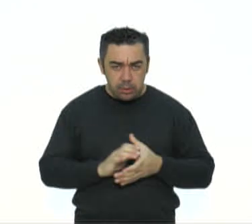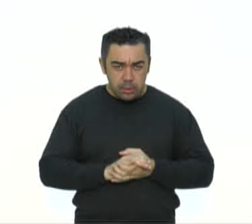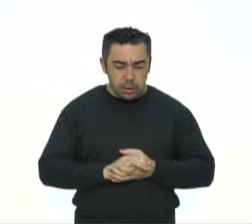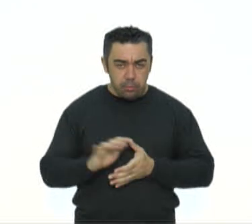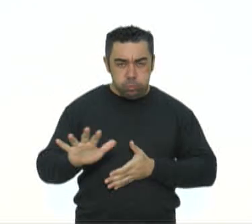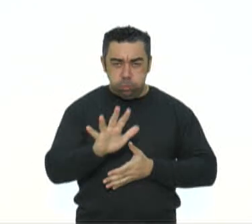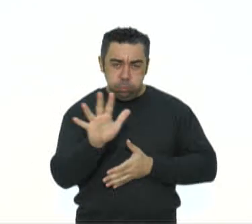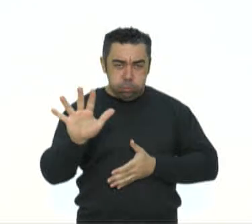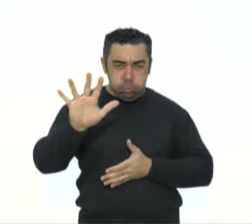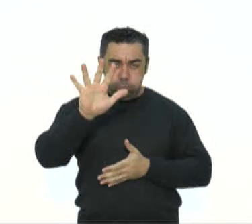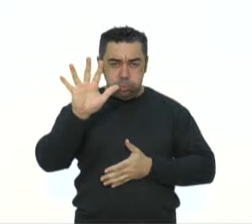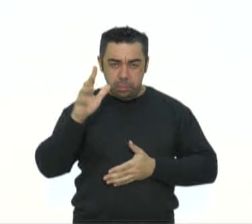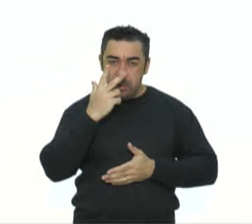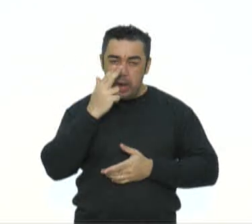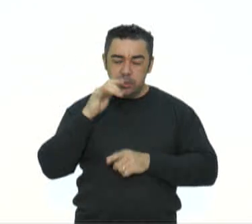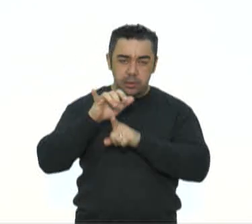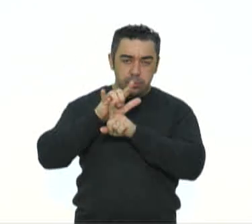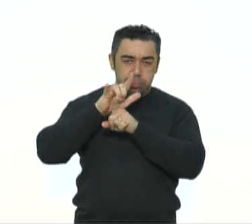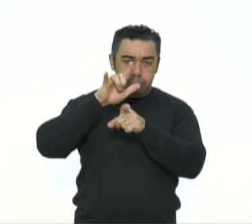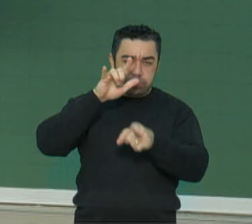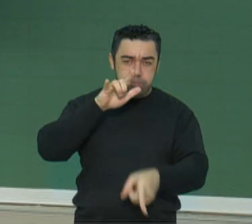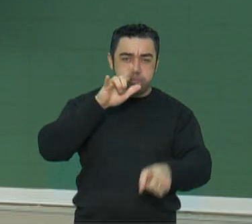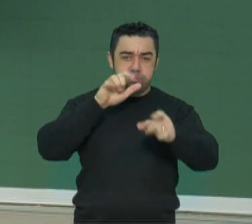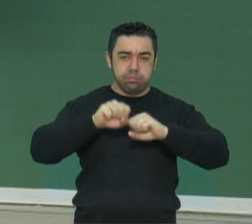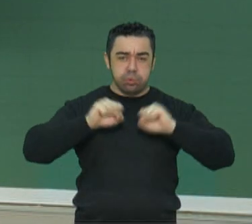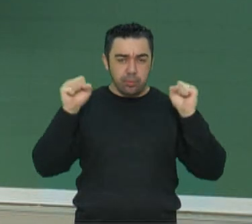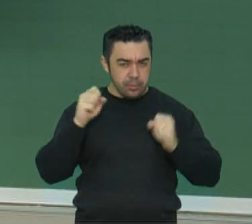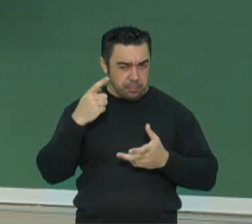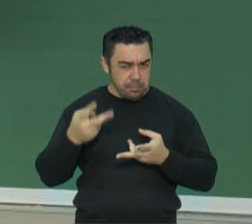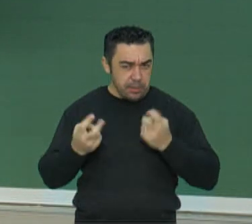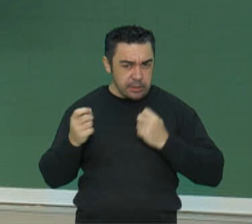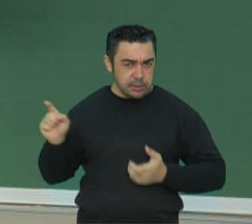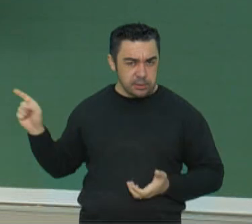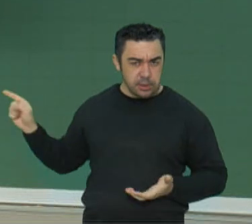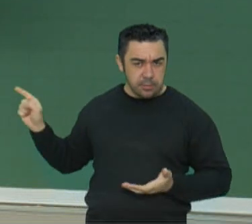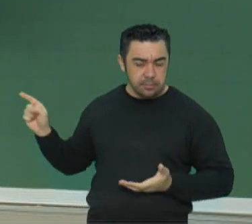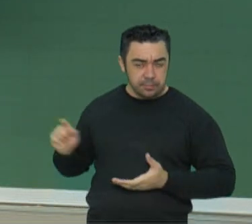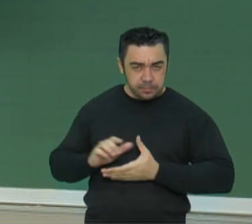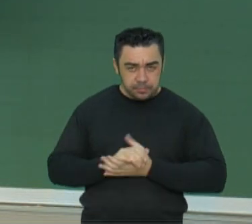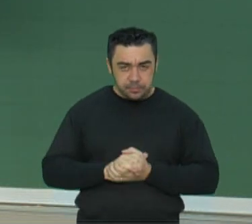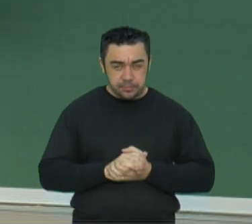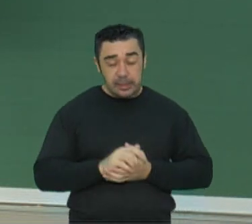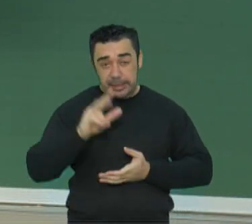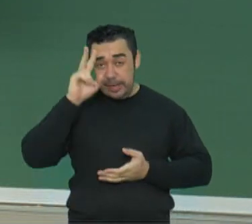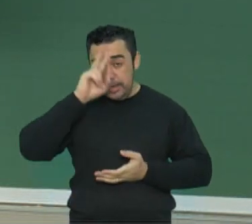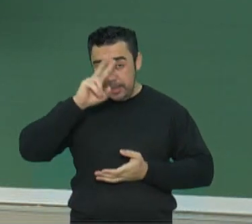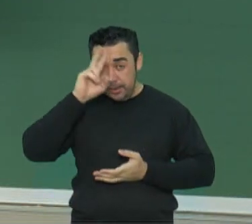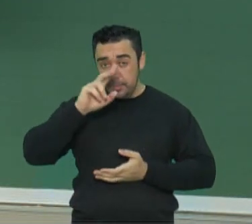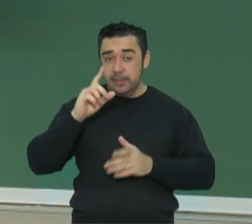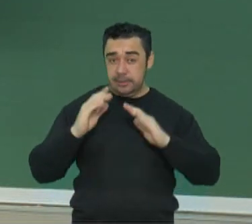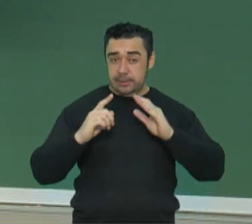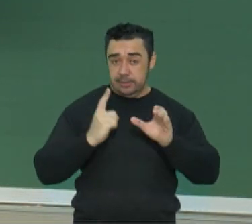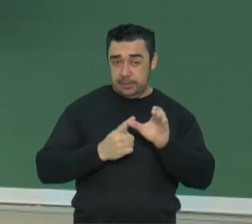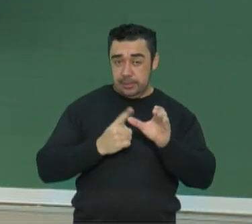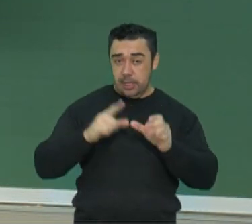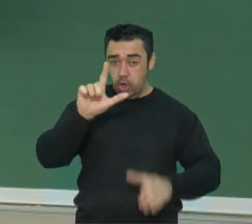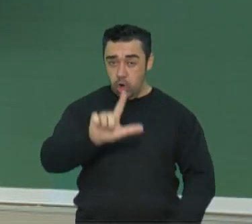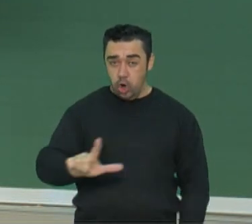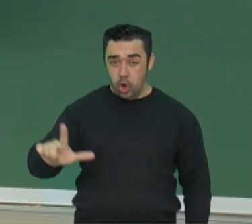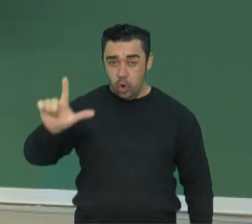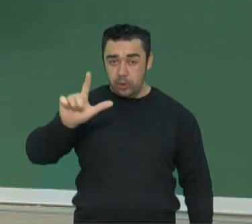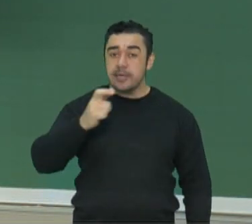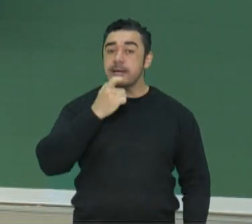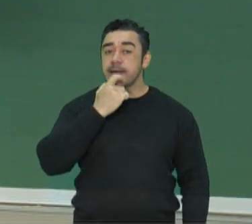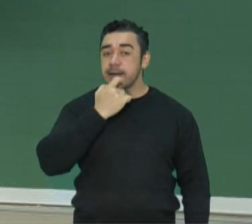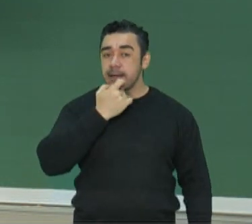fumaça saindo. Então, você percebe alguns elementos aí ligados à guerra. Lembra que Londres, a Inglaterra